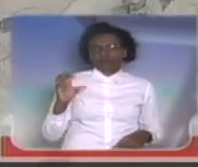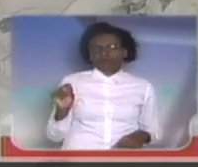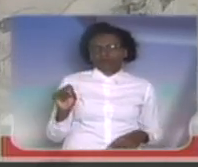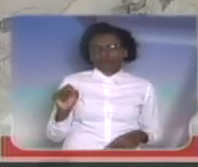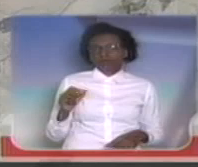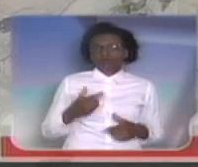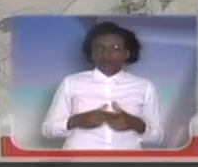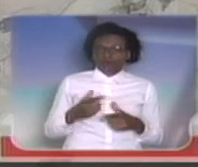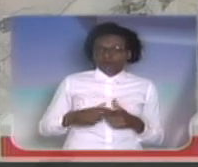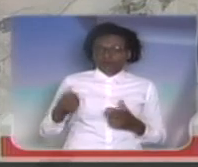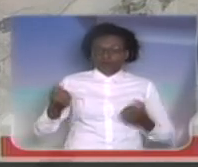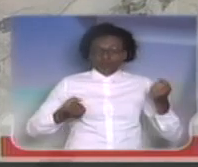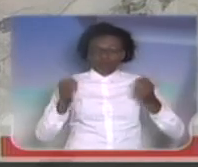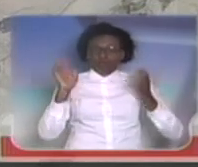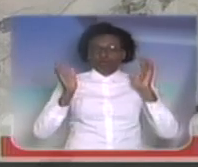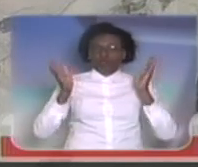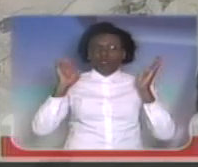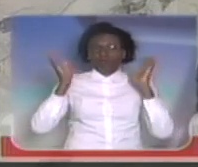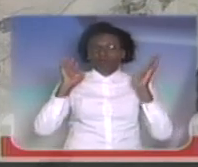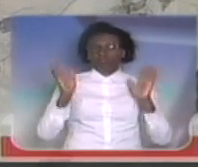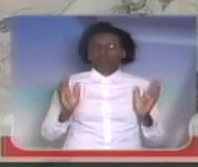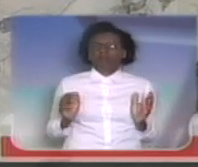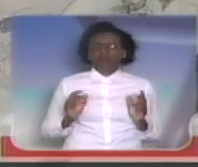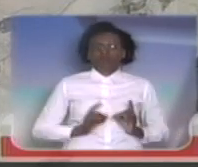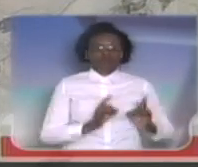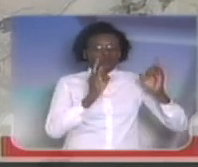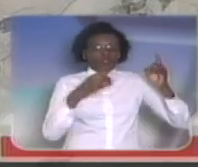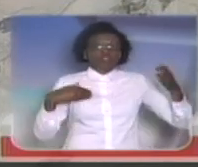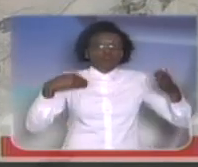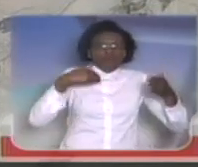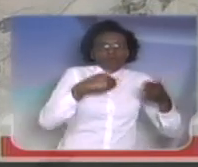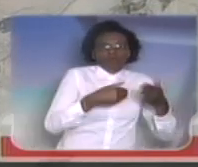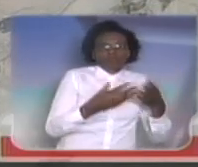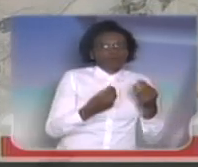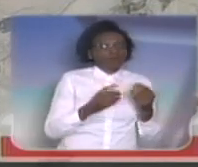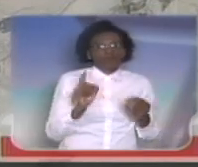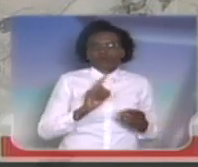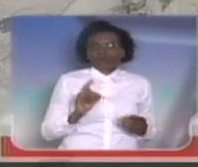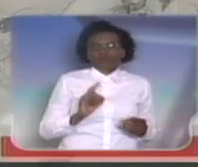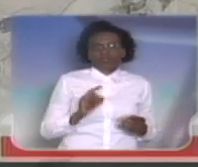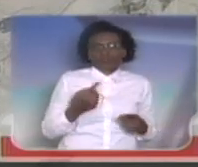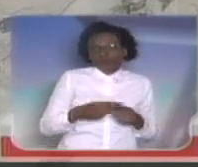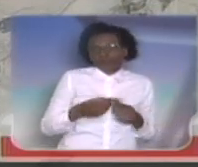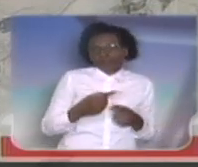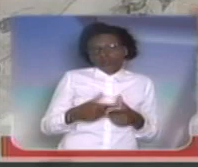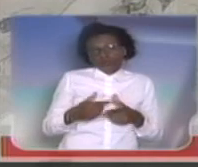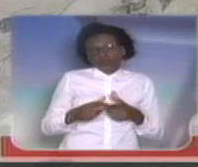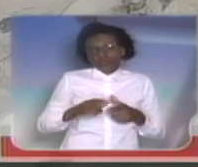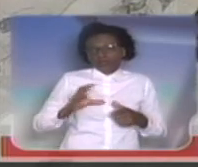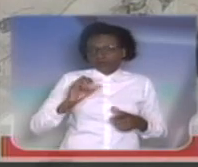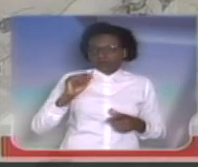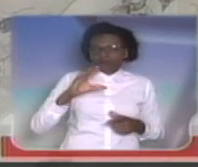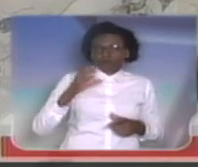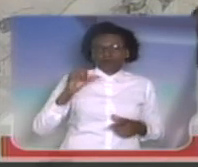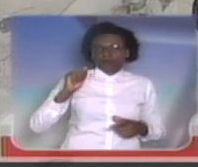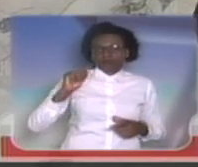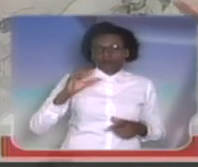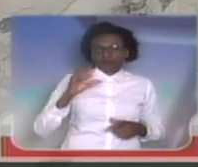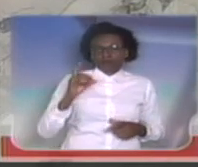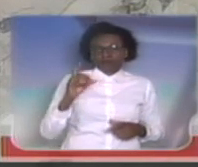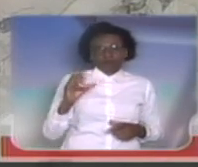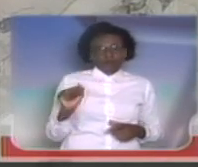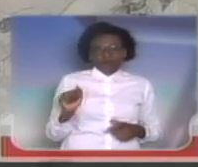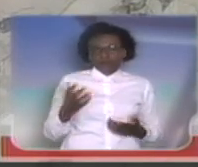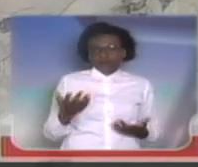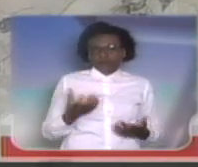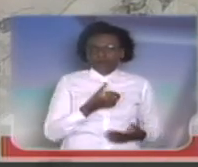distância de que o caminhão fica do prédio. Conforme ele não podendo encostar muito no prédio, até devido às calçadas, esses 60 metros acaba, às